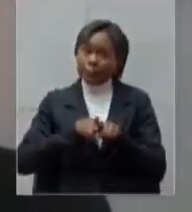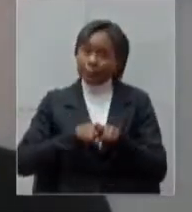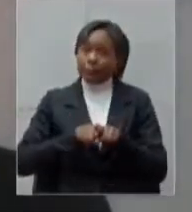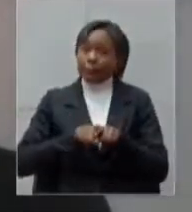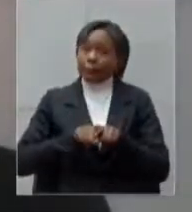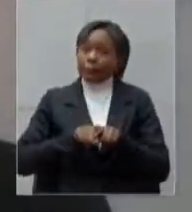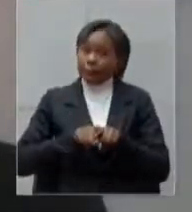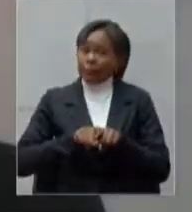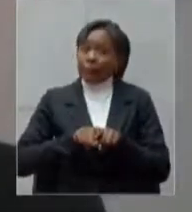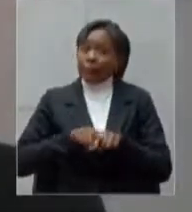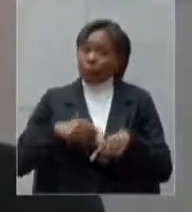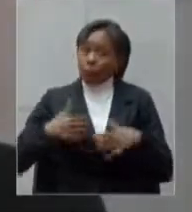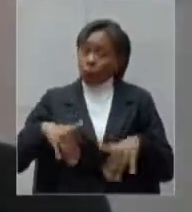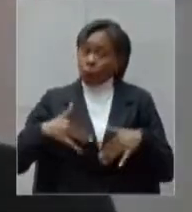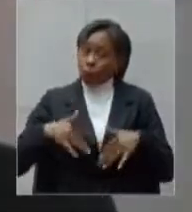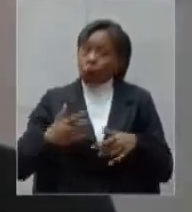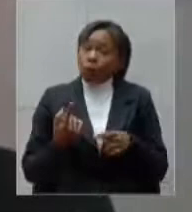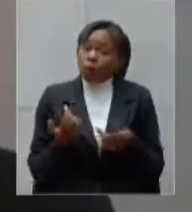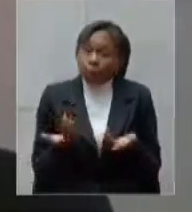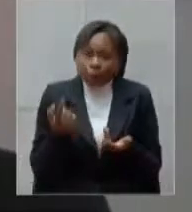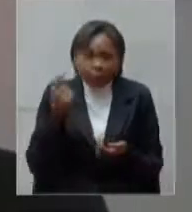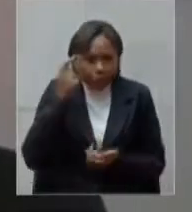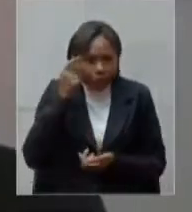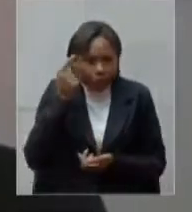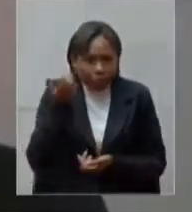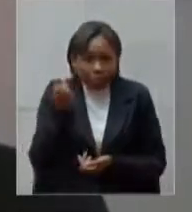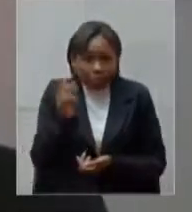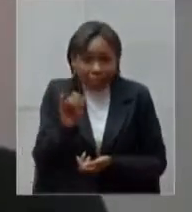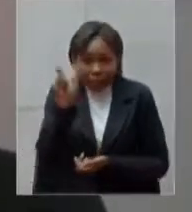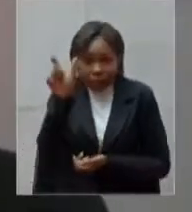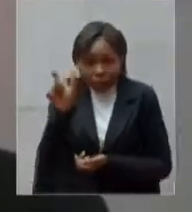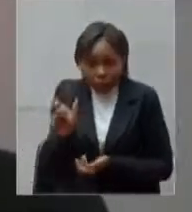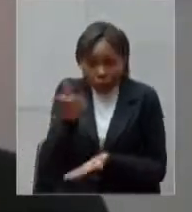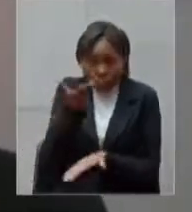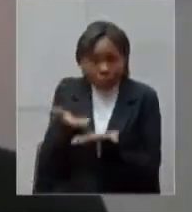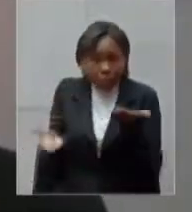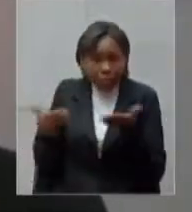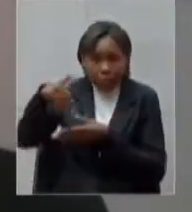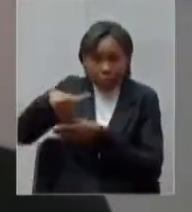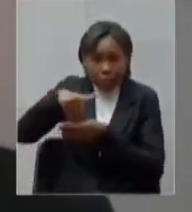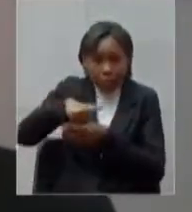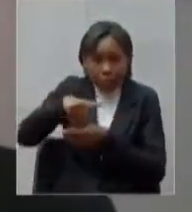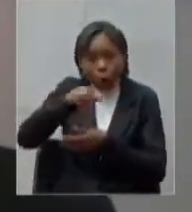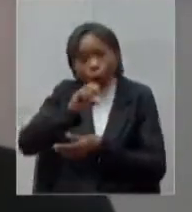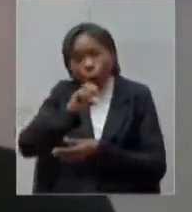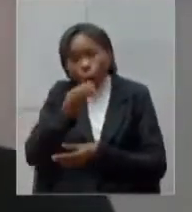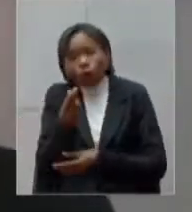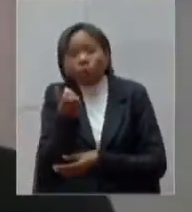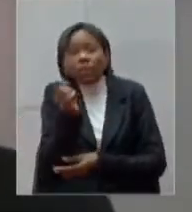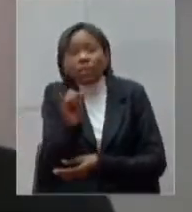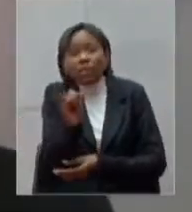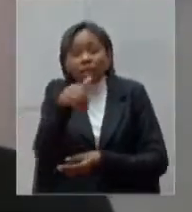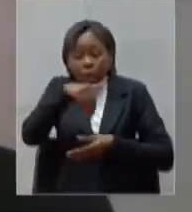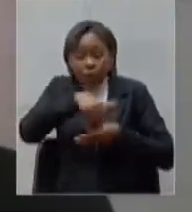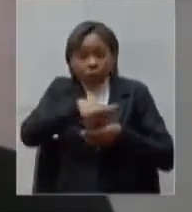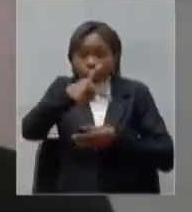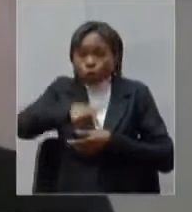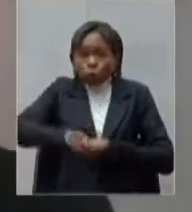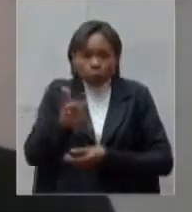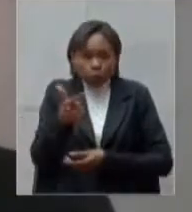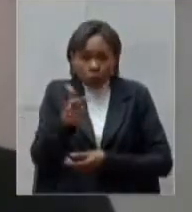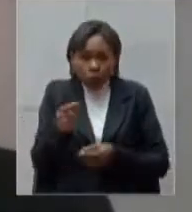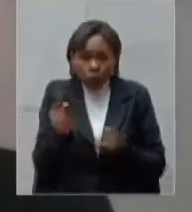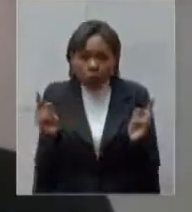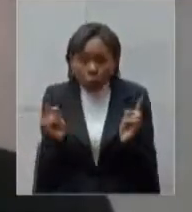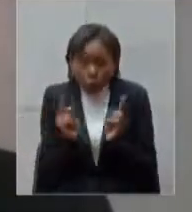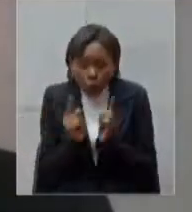imagina eu não tenho mais eleição e quem perder a eleição ou não tiver reeleição vai ter um período muito curto de transição isso vai